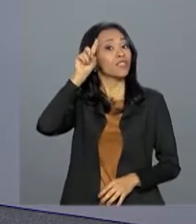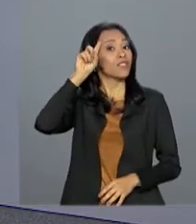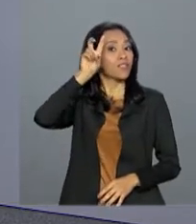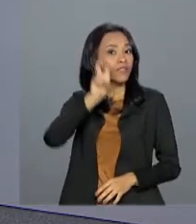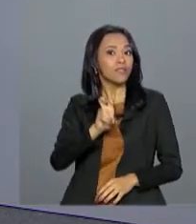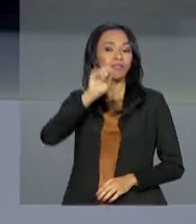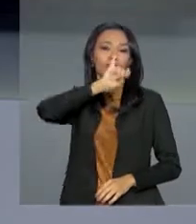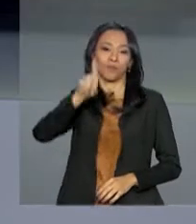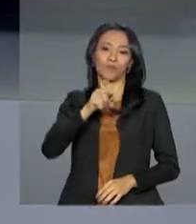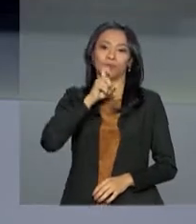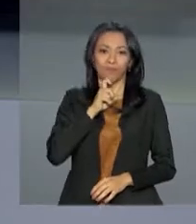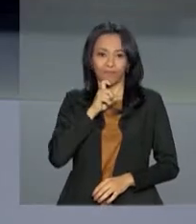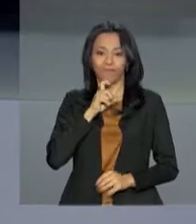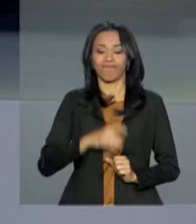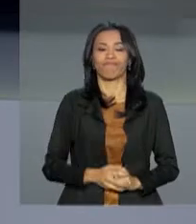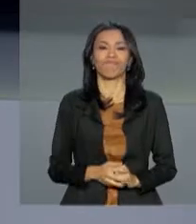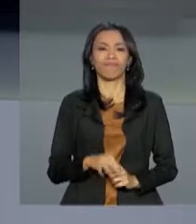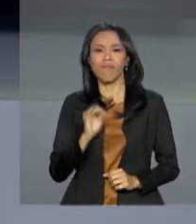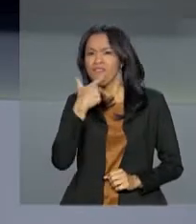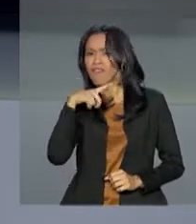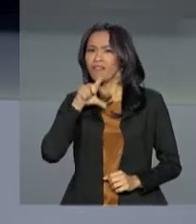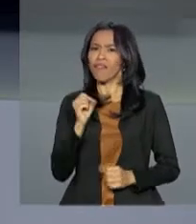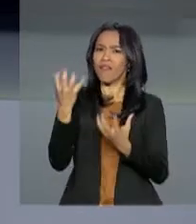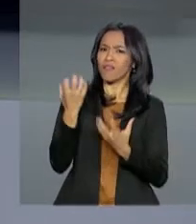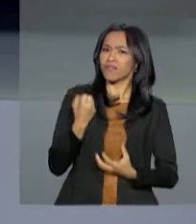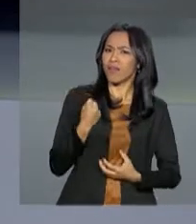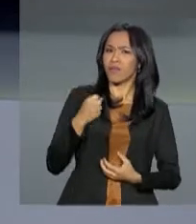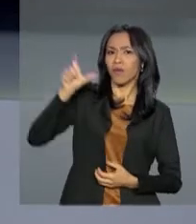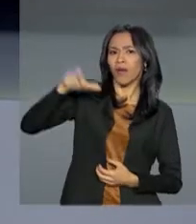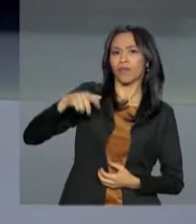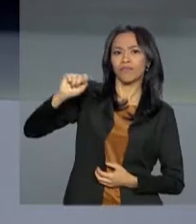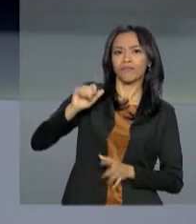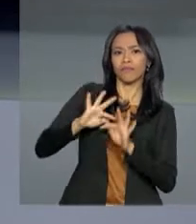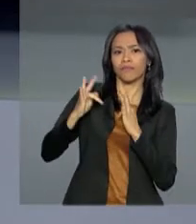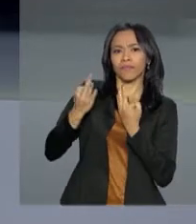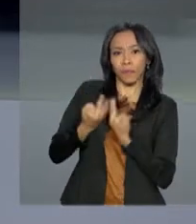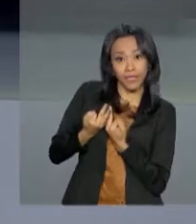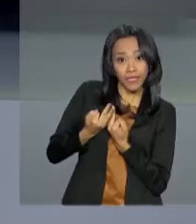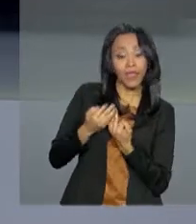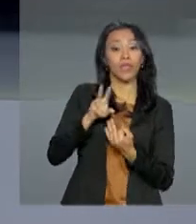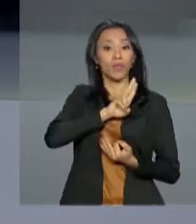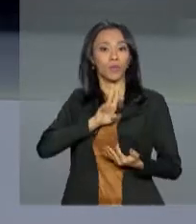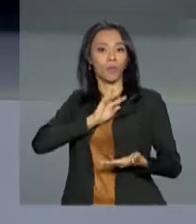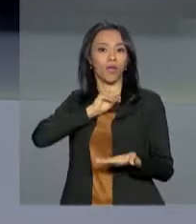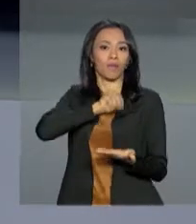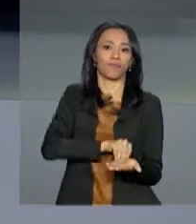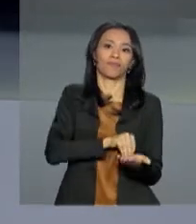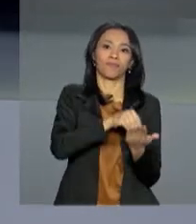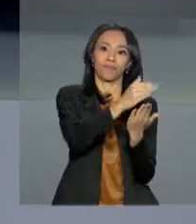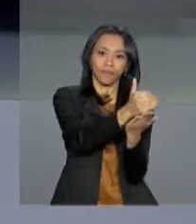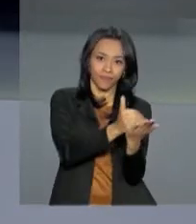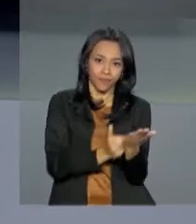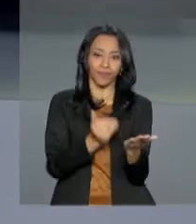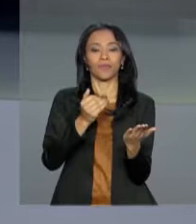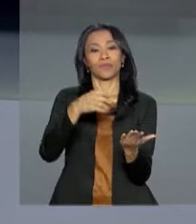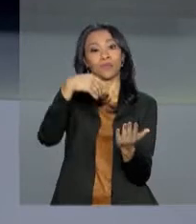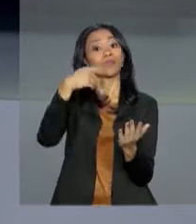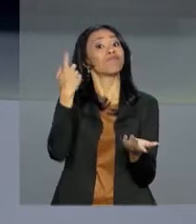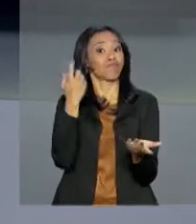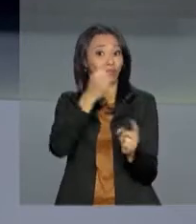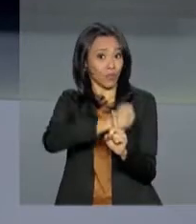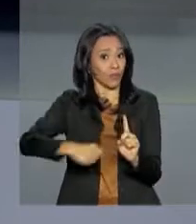5 de julho. Quem recebe o benefício do Bolsa Família e faz parte do cadastro único para programas sociais